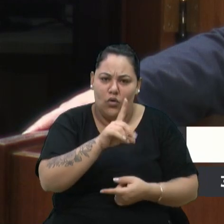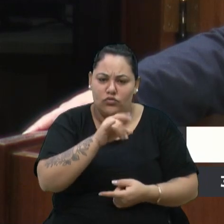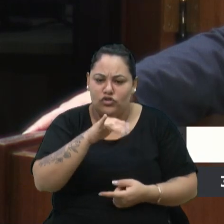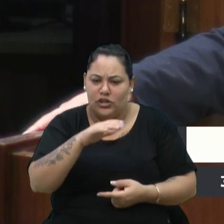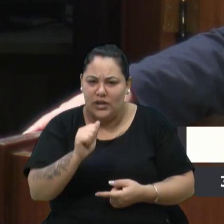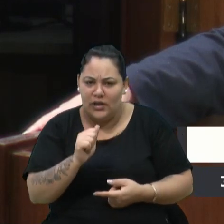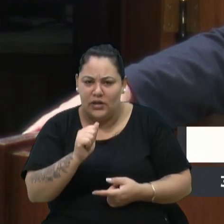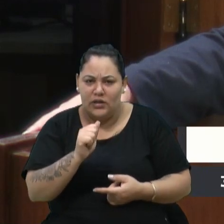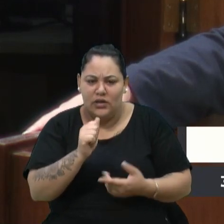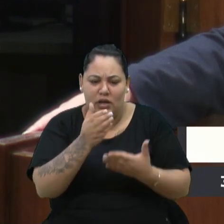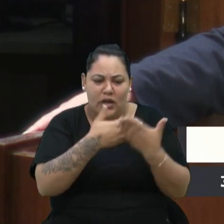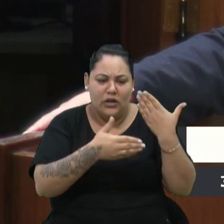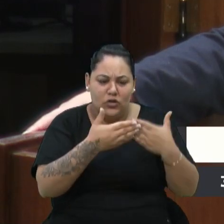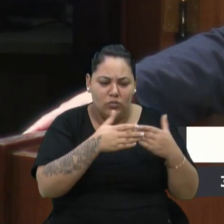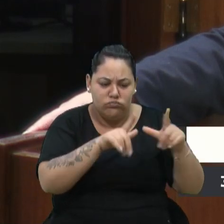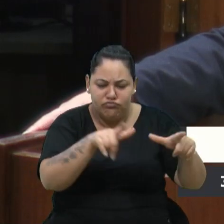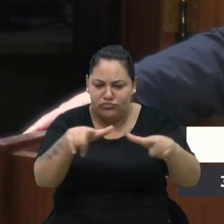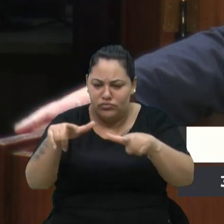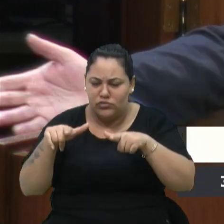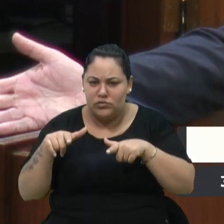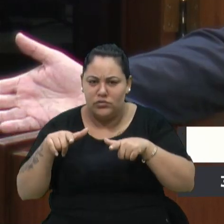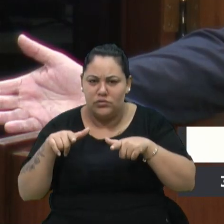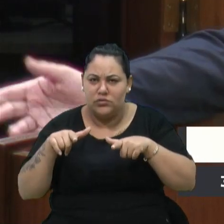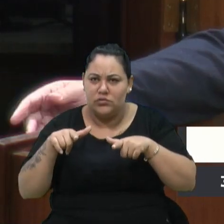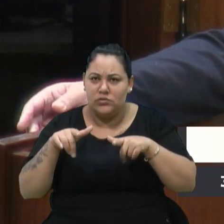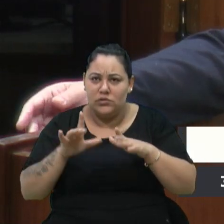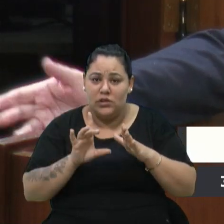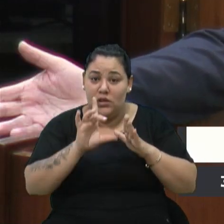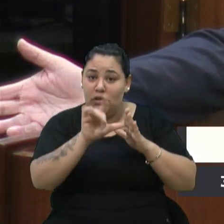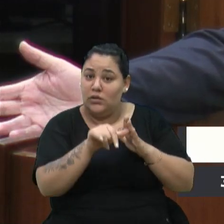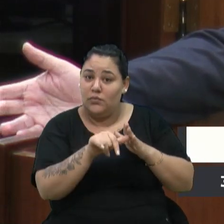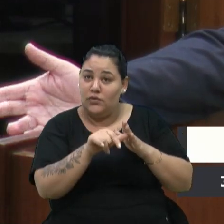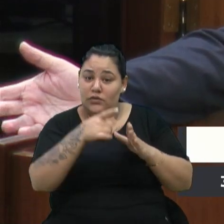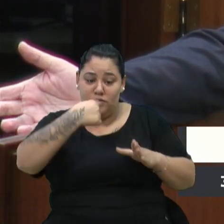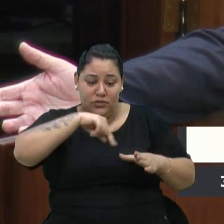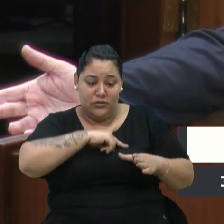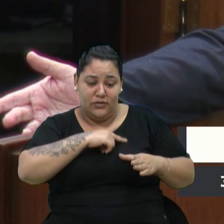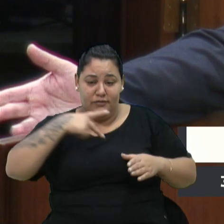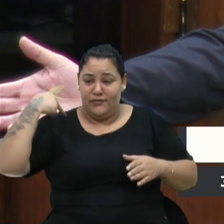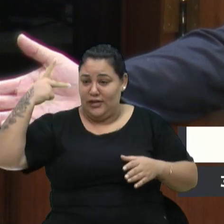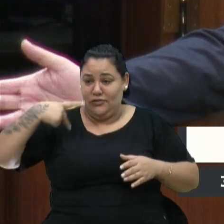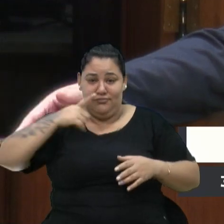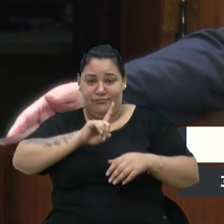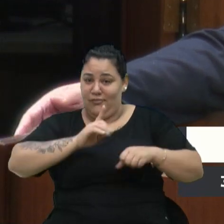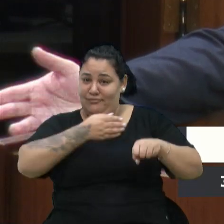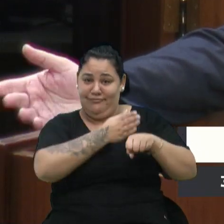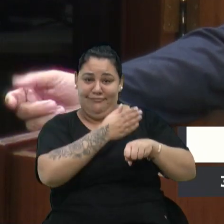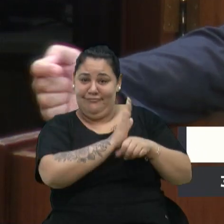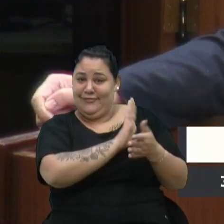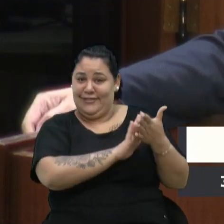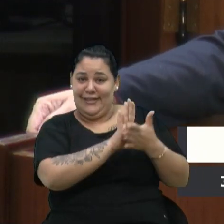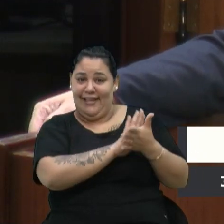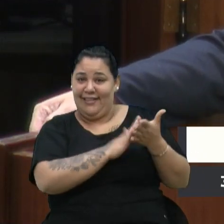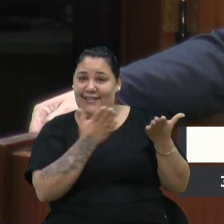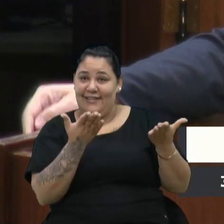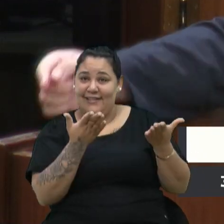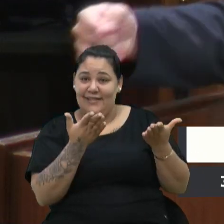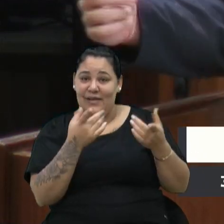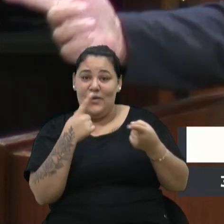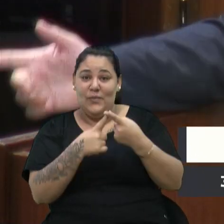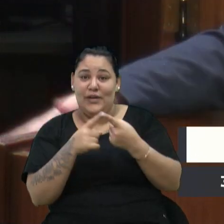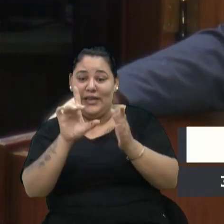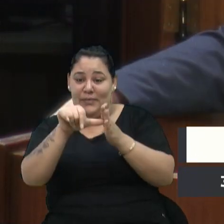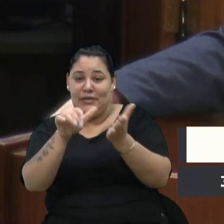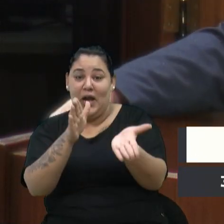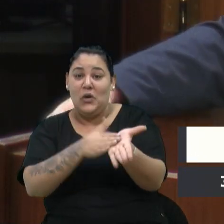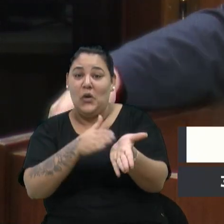fóruns, esse assunto do Murial de Santa Fé, e depois não foi discutido com os vereadores. Quer dizer, a cobrança depois dos vereadores. Vocês não